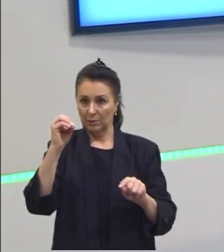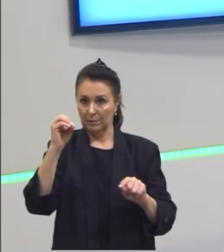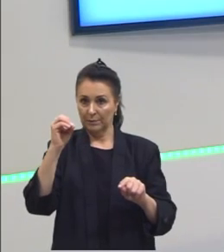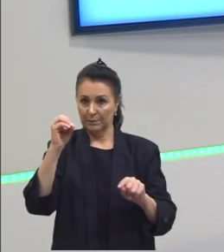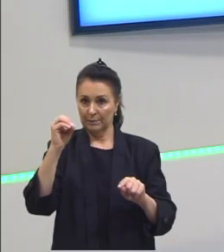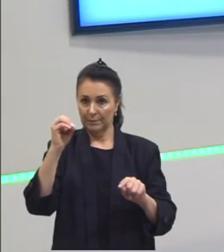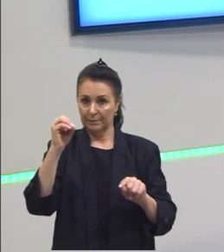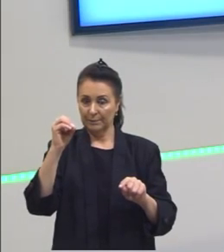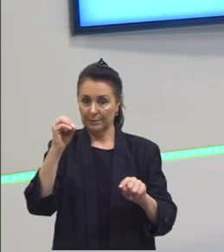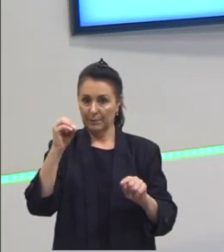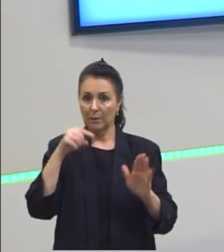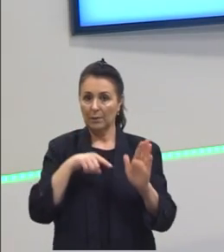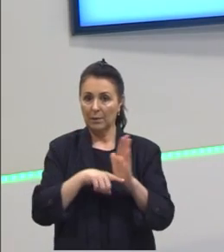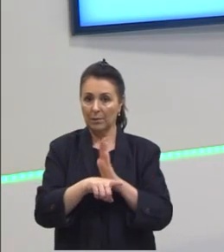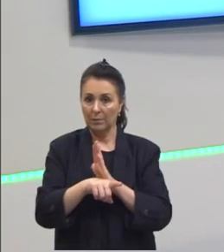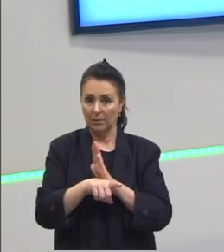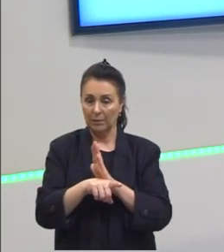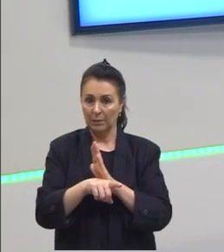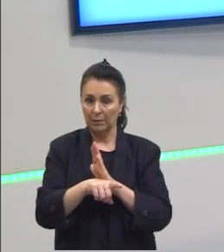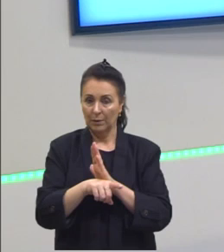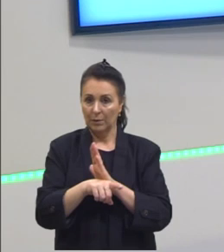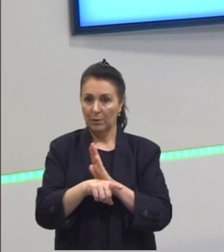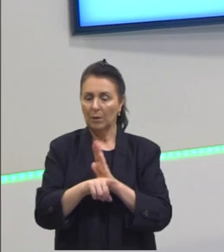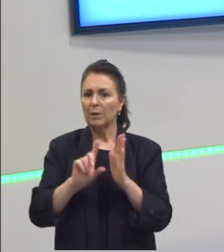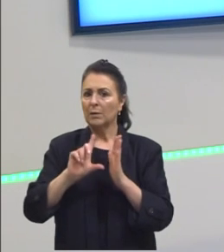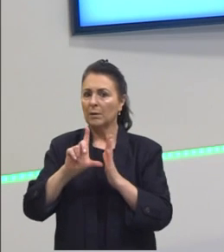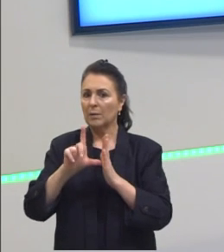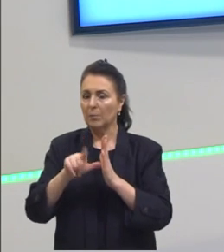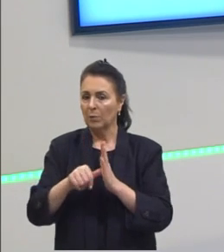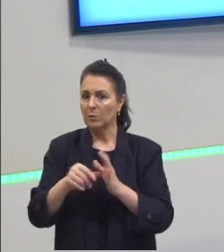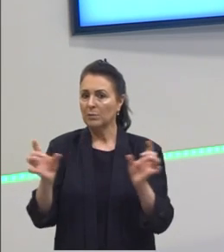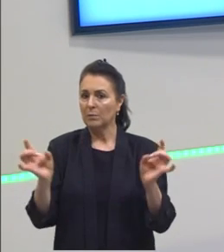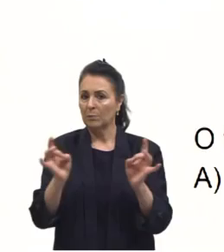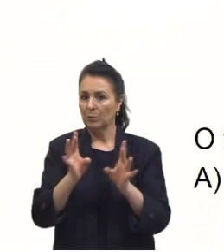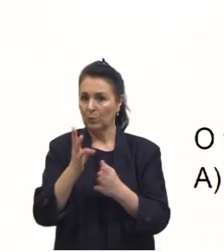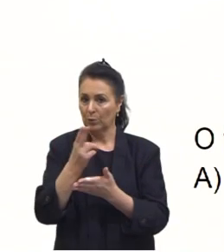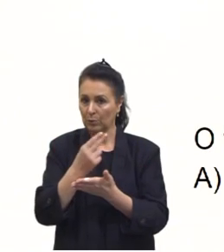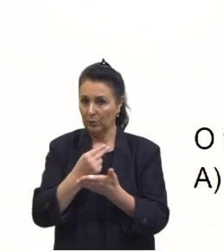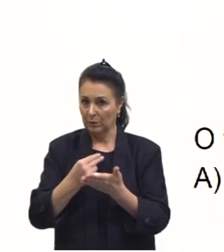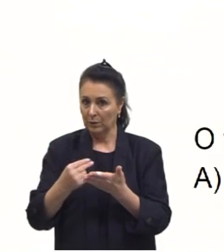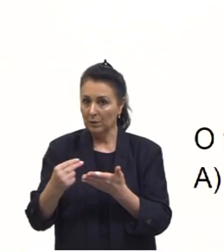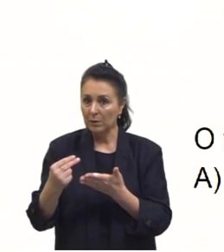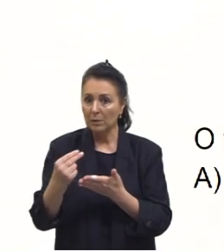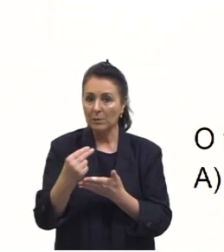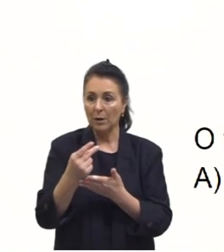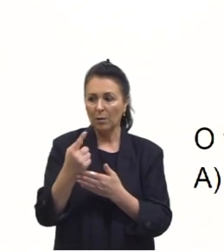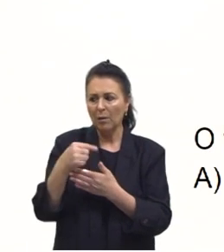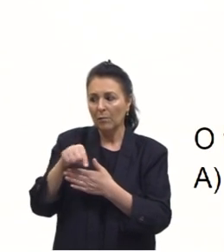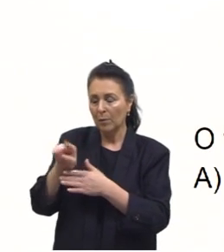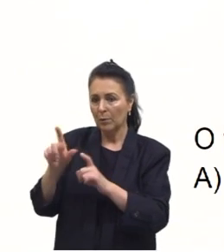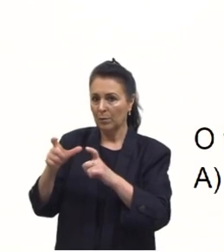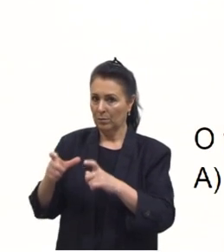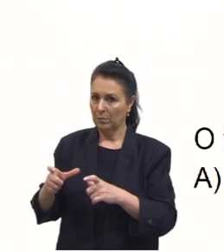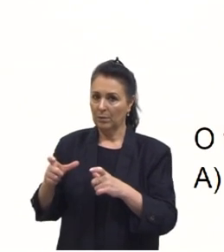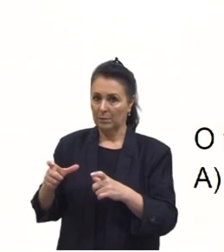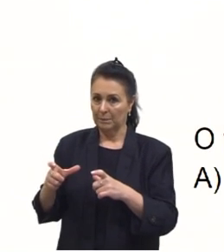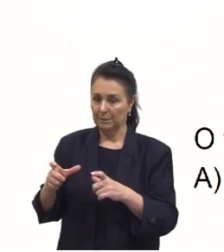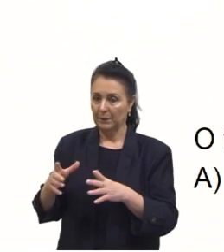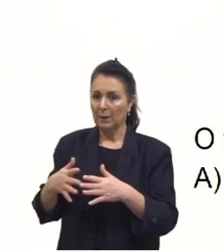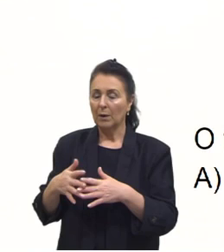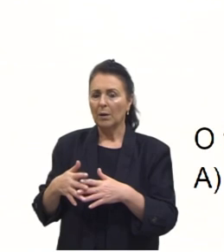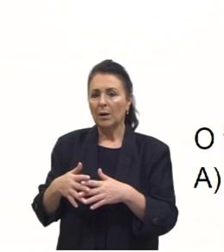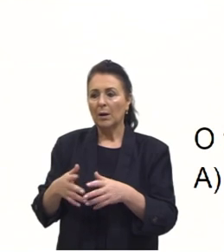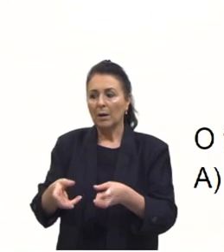a questão ainda diz o seguinte que após concluir o desenho ela encaminha para o setor de produção e ao